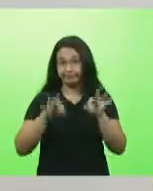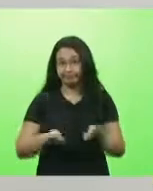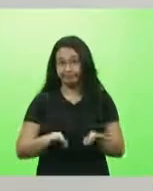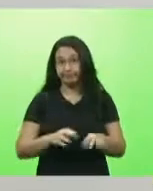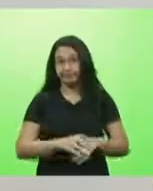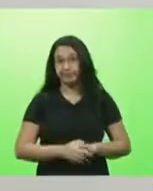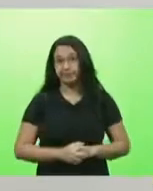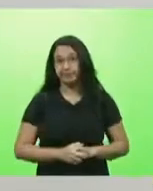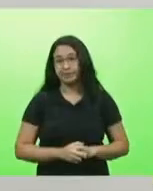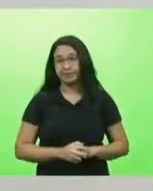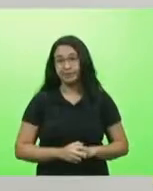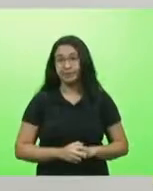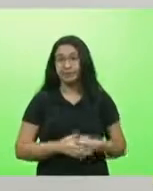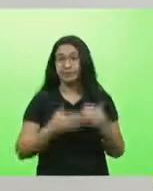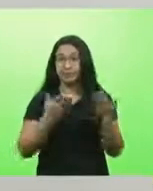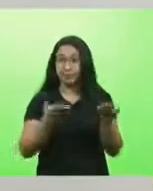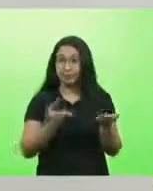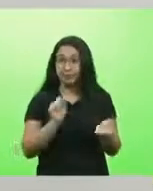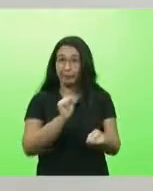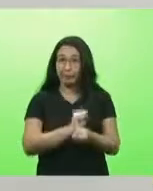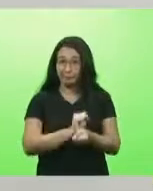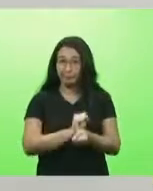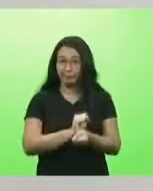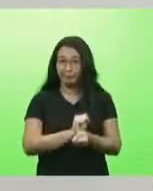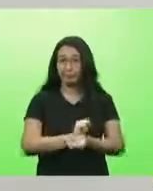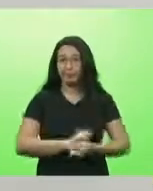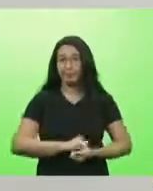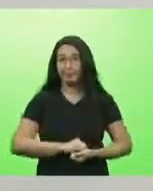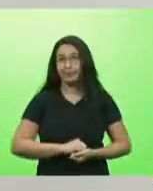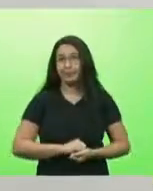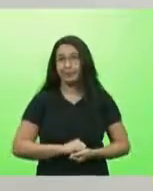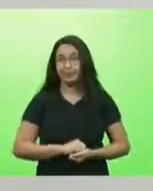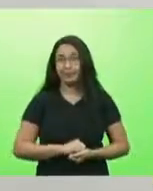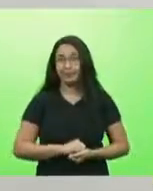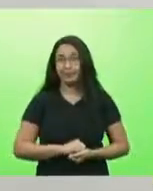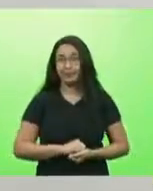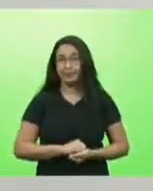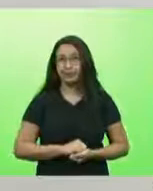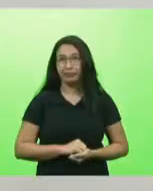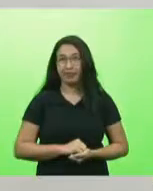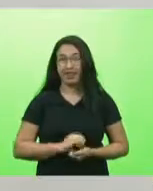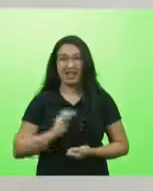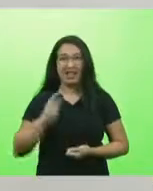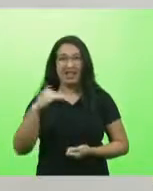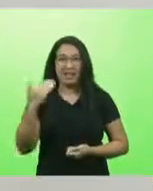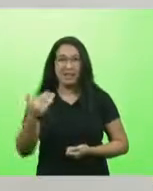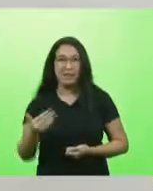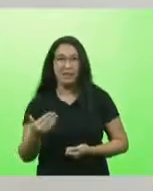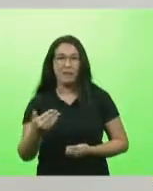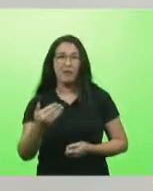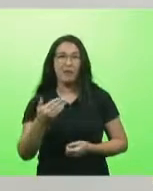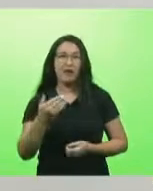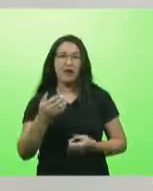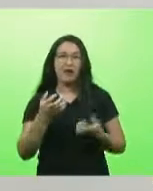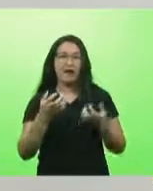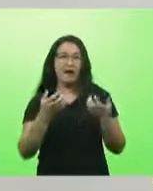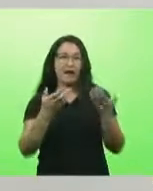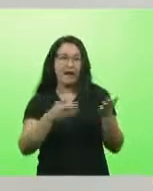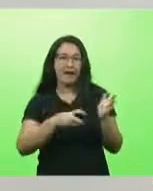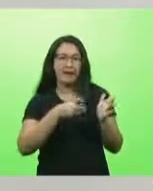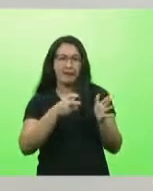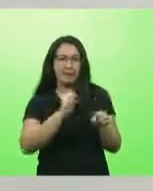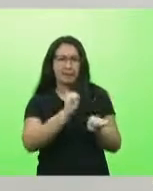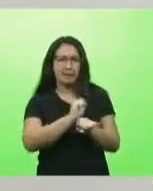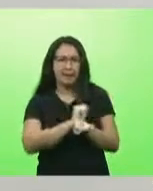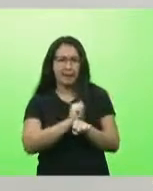O caminhoneiro vai parar. E não adianta depois o caminhoneiro deputado Nazareno parar, vir